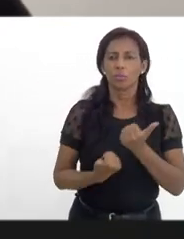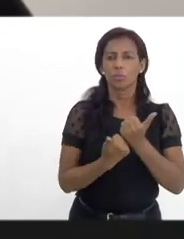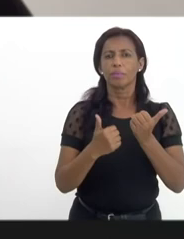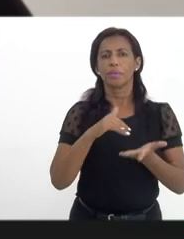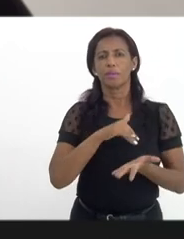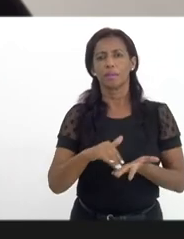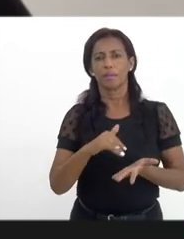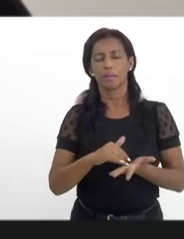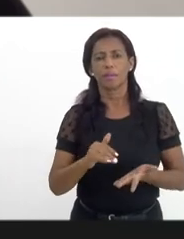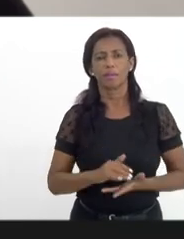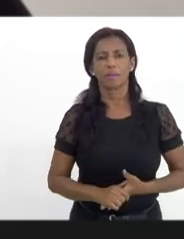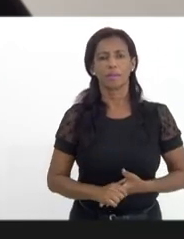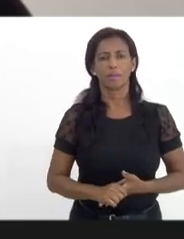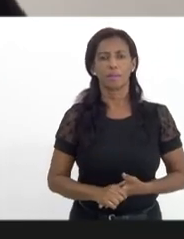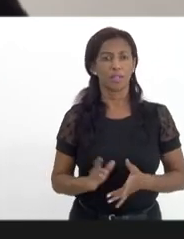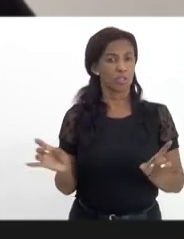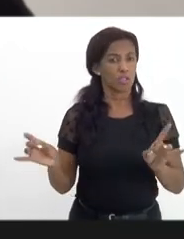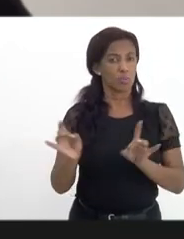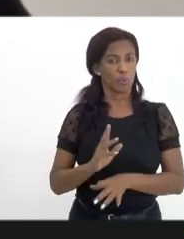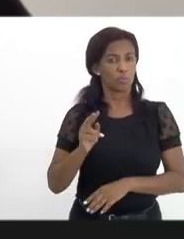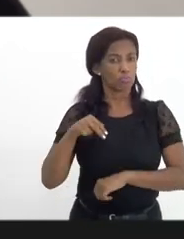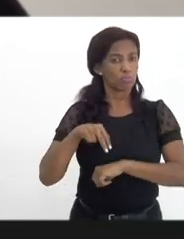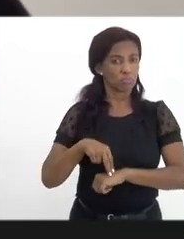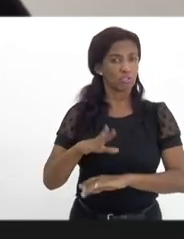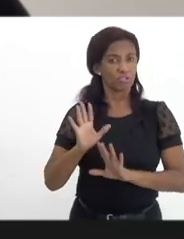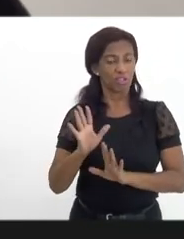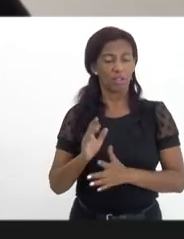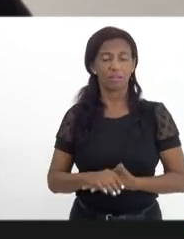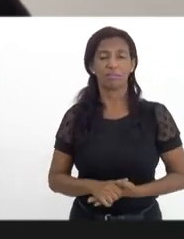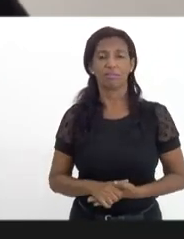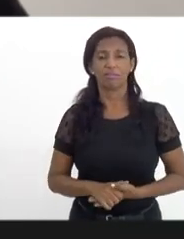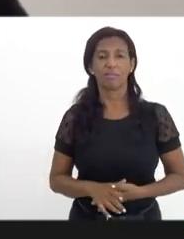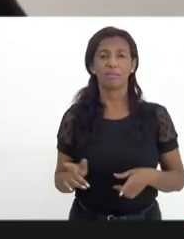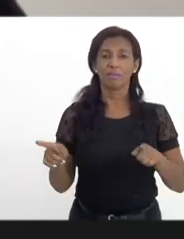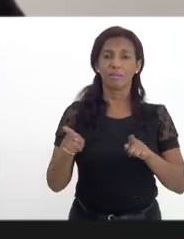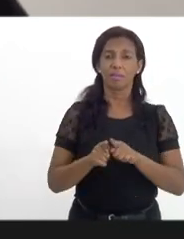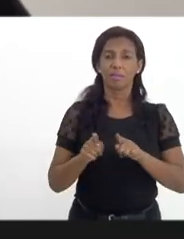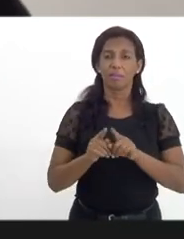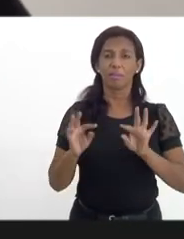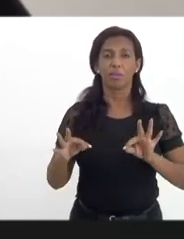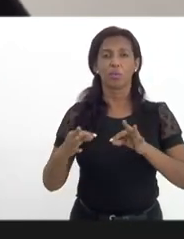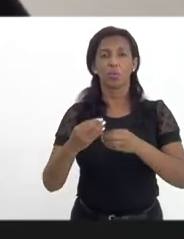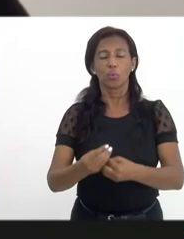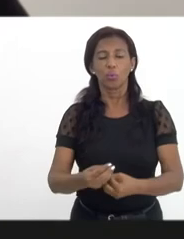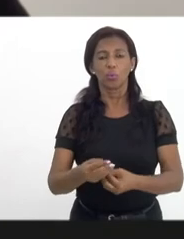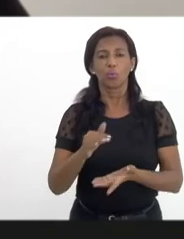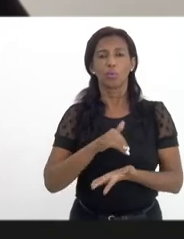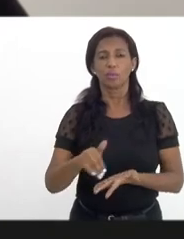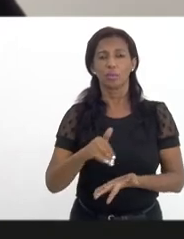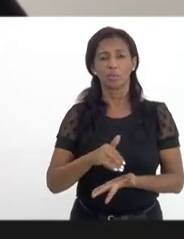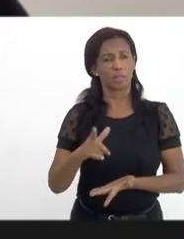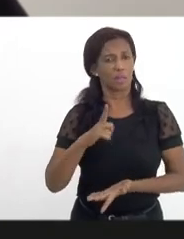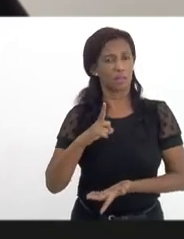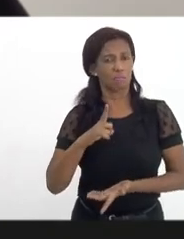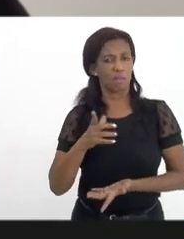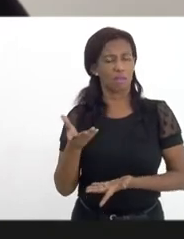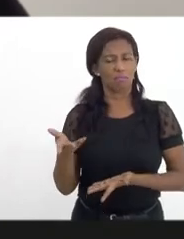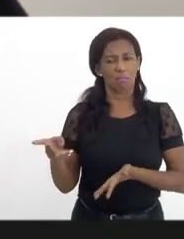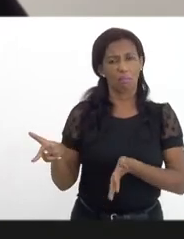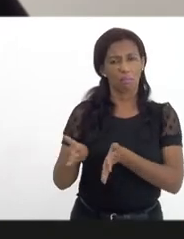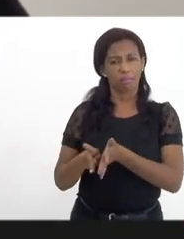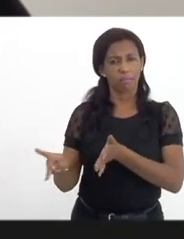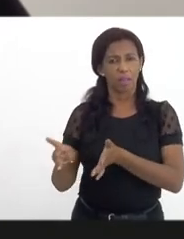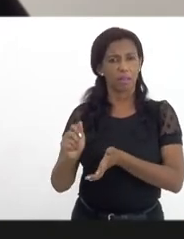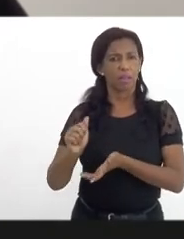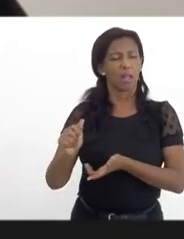e, de pronto, já me coloquei à disposição e também tudo, a secretaria tem feito parte das